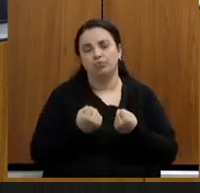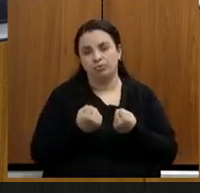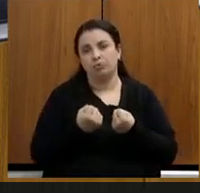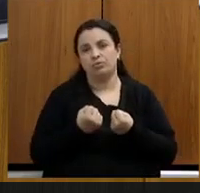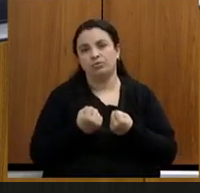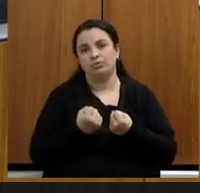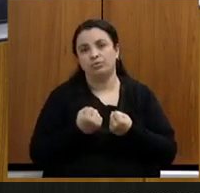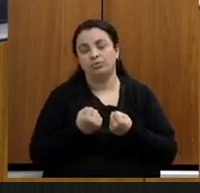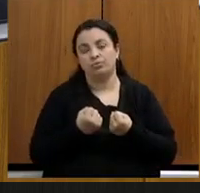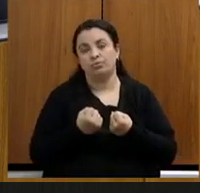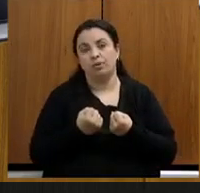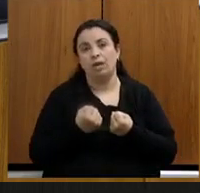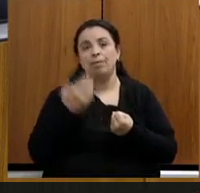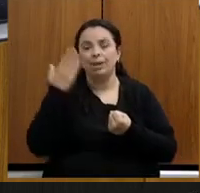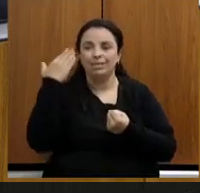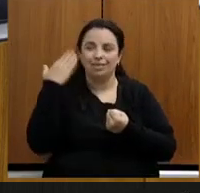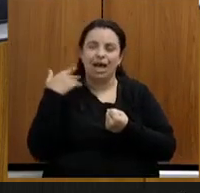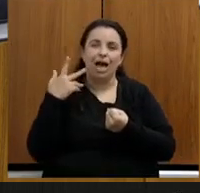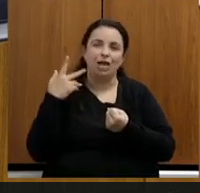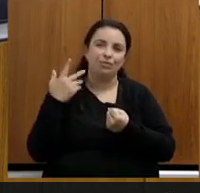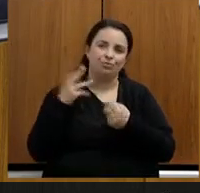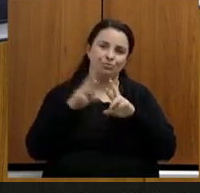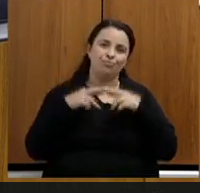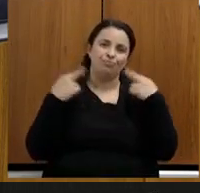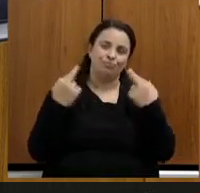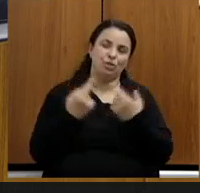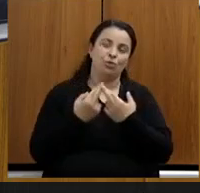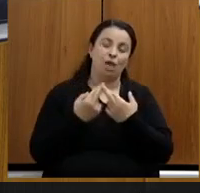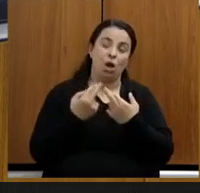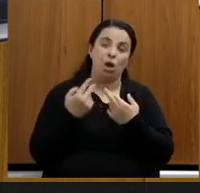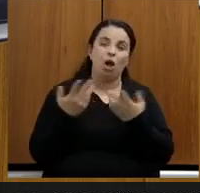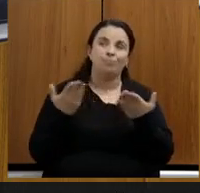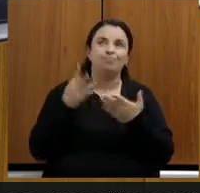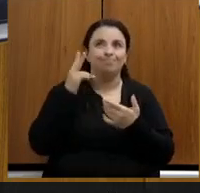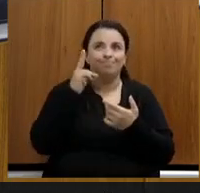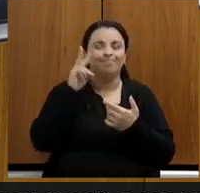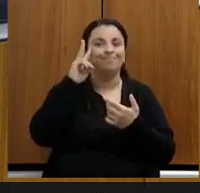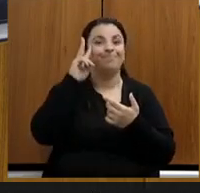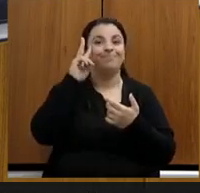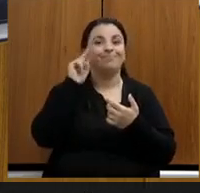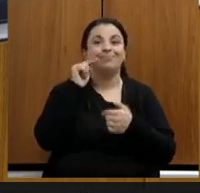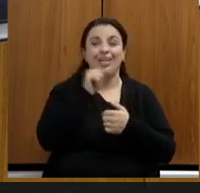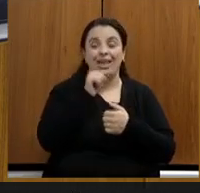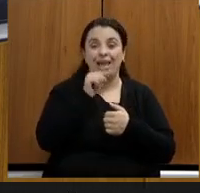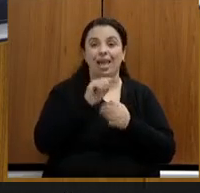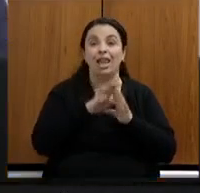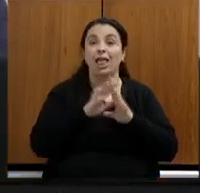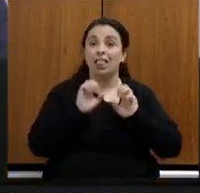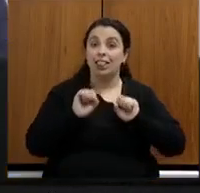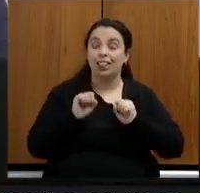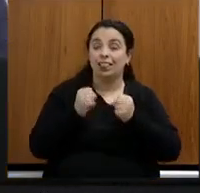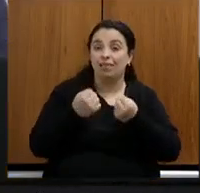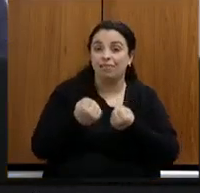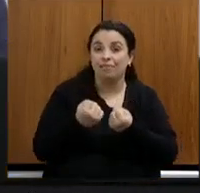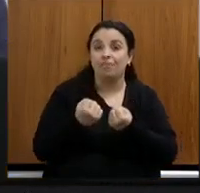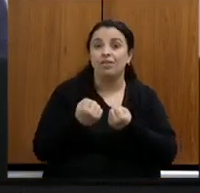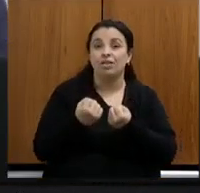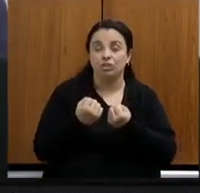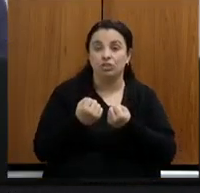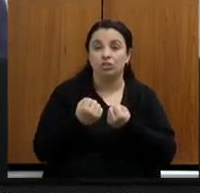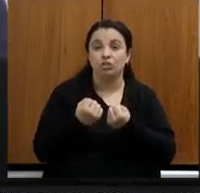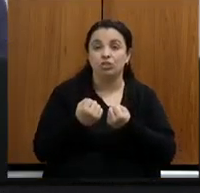nossas reuniões e eu me lembrando aqui agora a secretária além de defender tecnicamente as